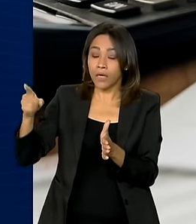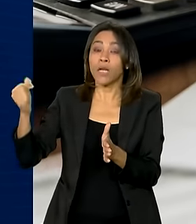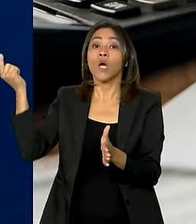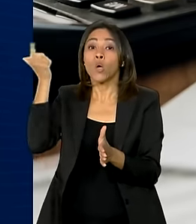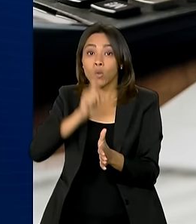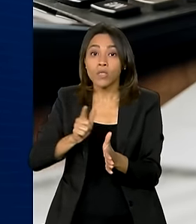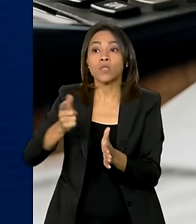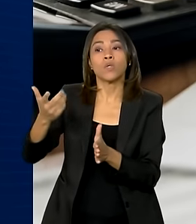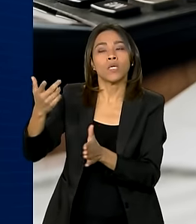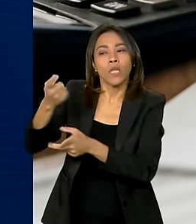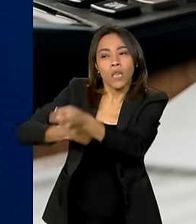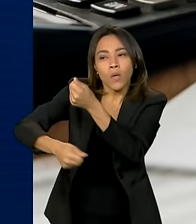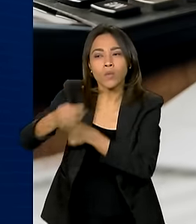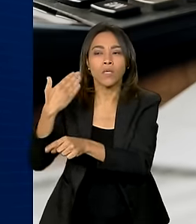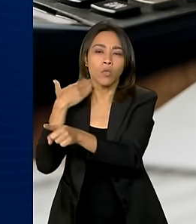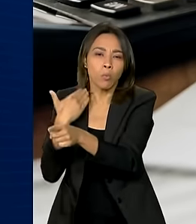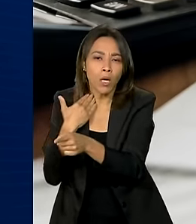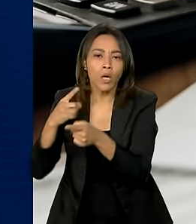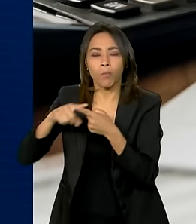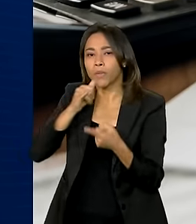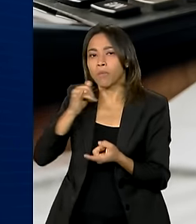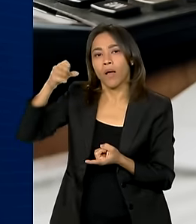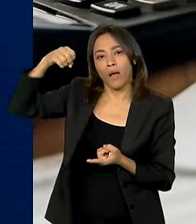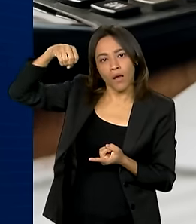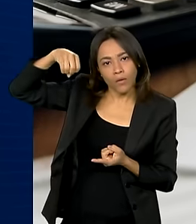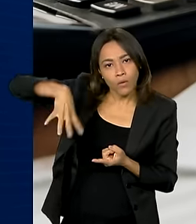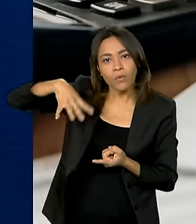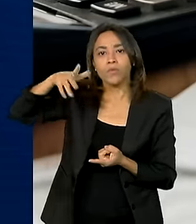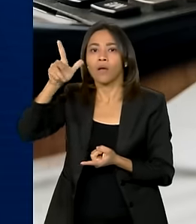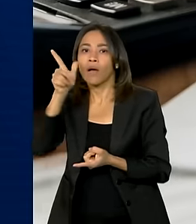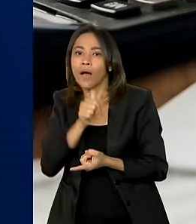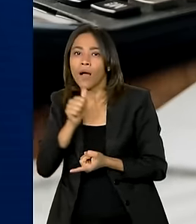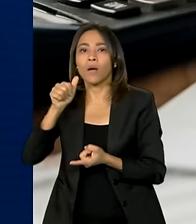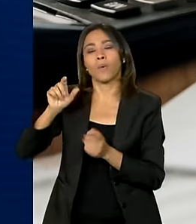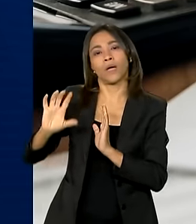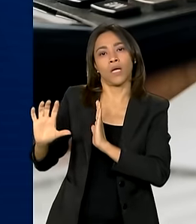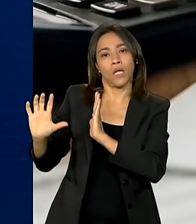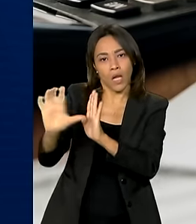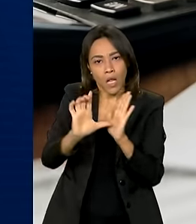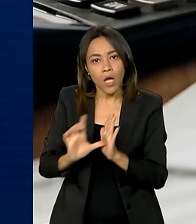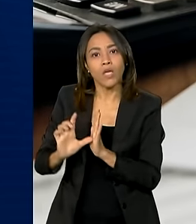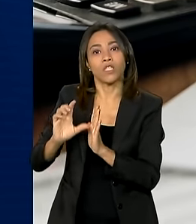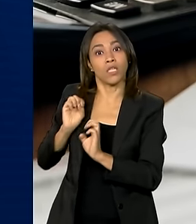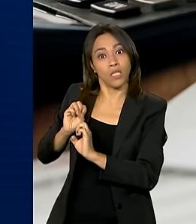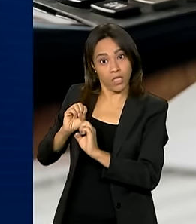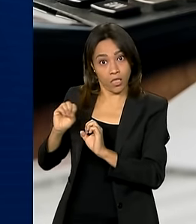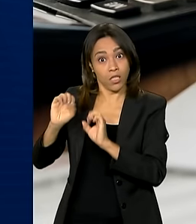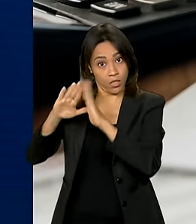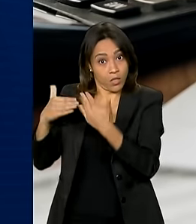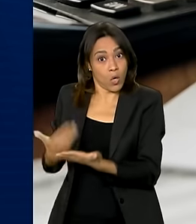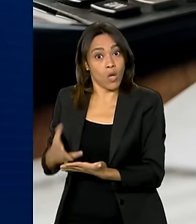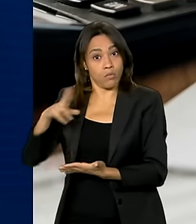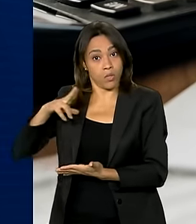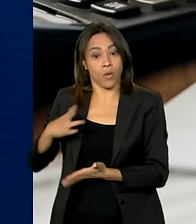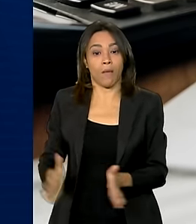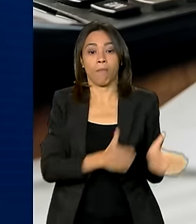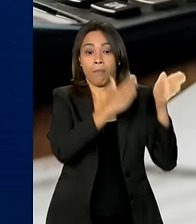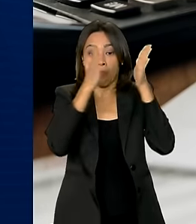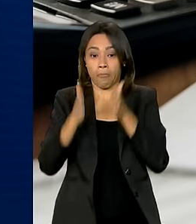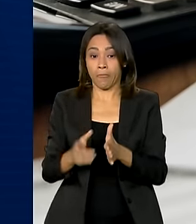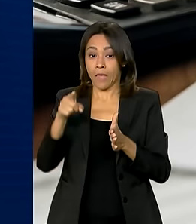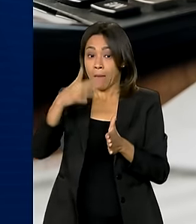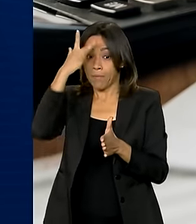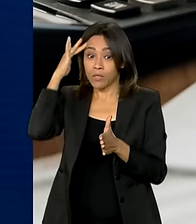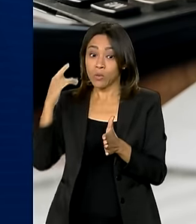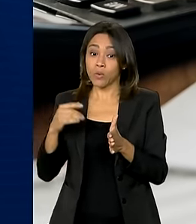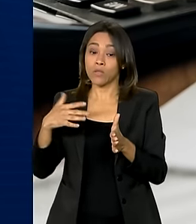e não bancárias, como contas de luz, água, varejo e educação. Já na fase 3, pessoas com dívidas entre